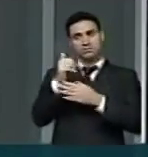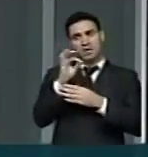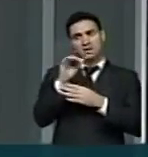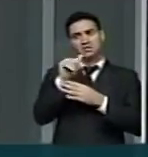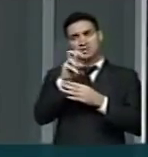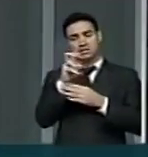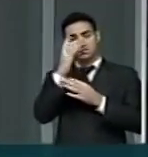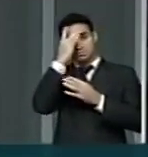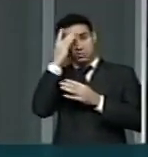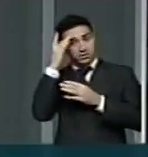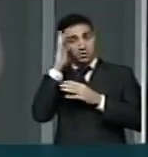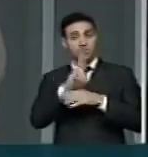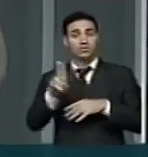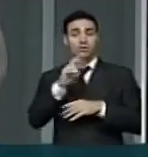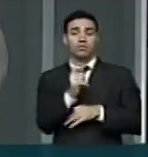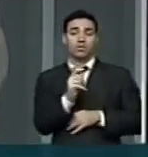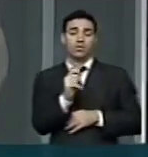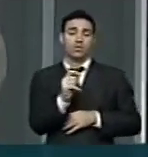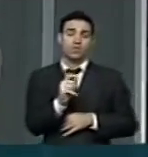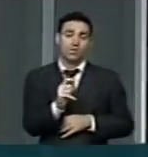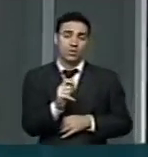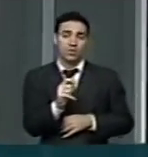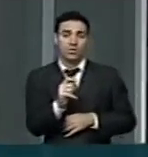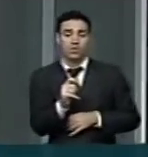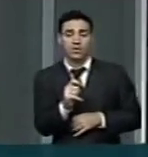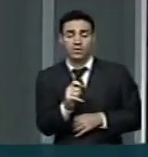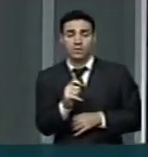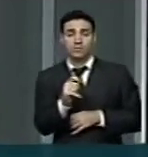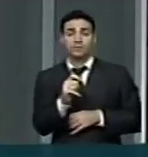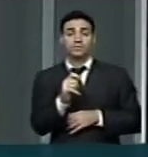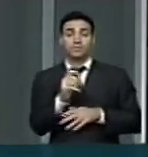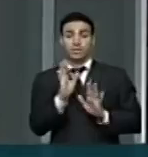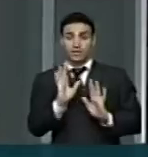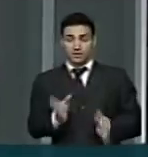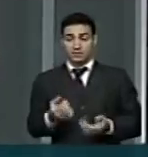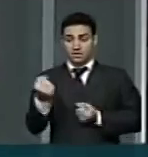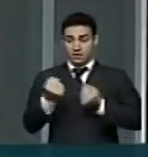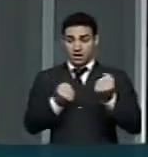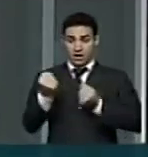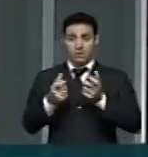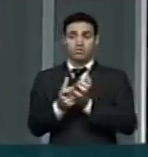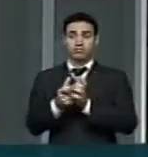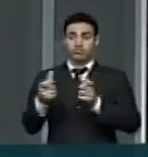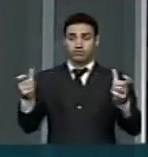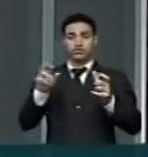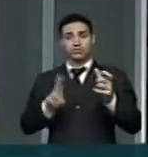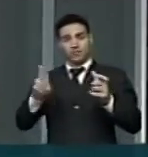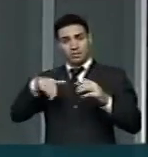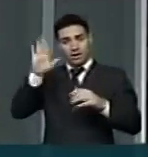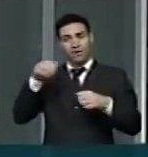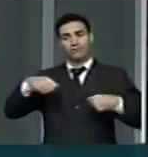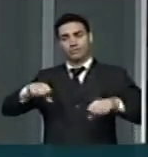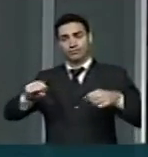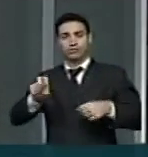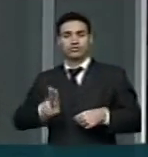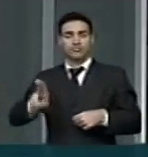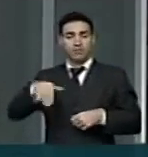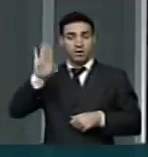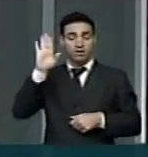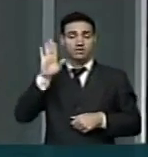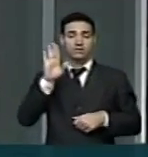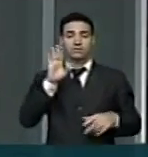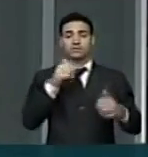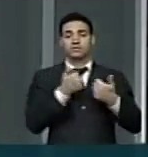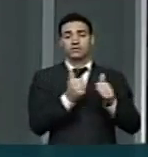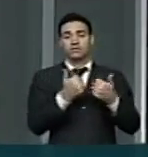tinha... Ou seja, ao mesmo tempo que o transporte individual avançou, o transporte público perdeu